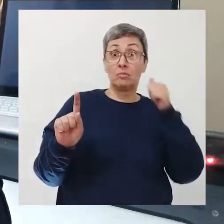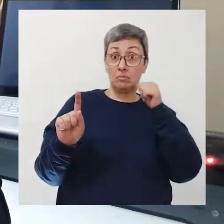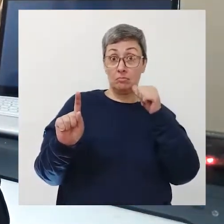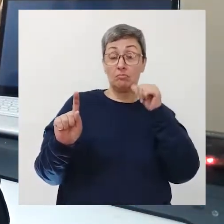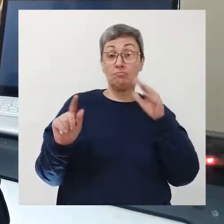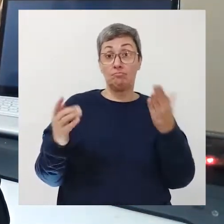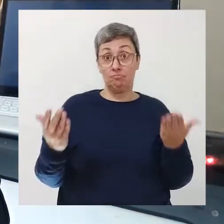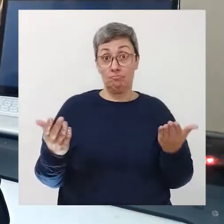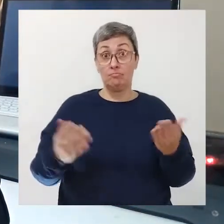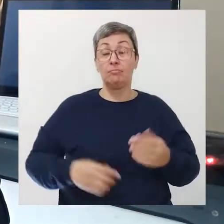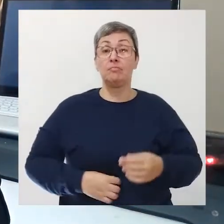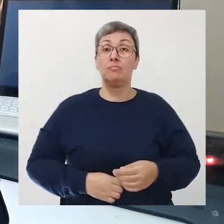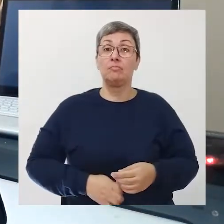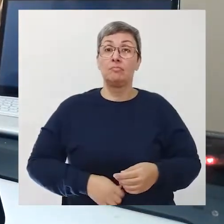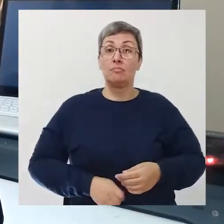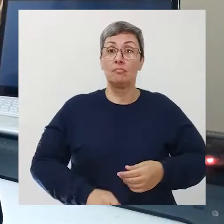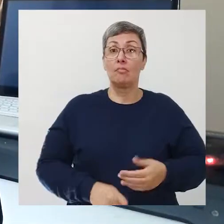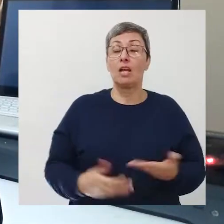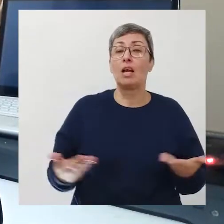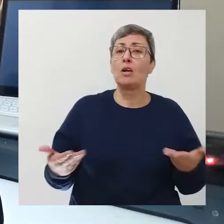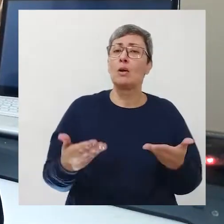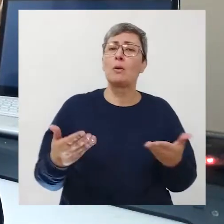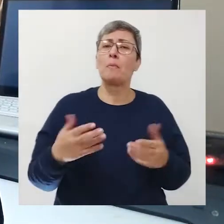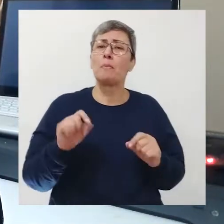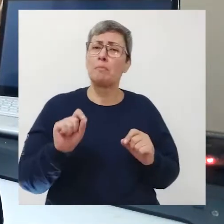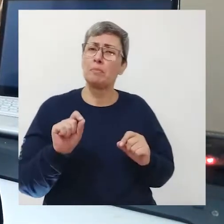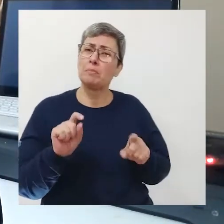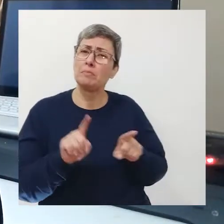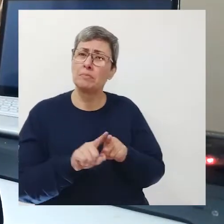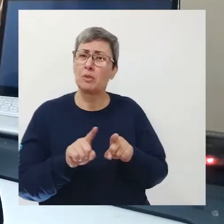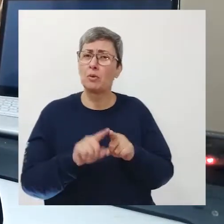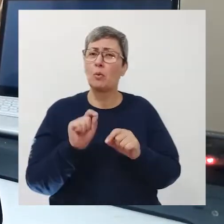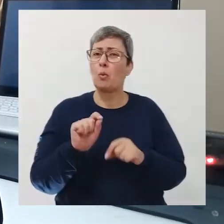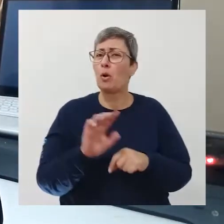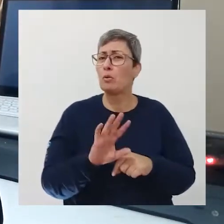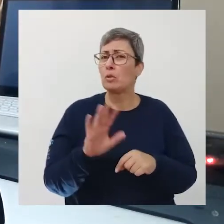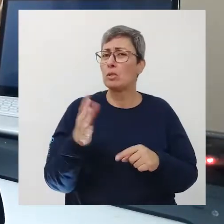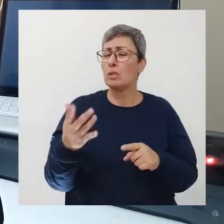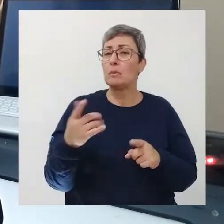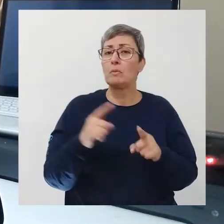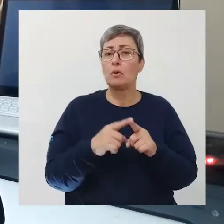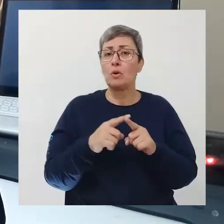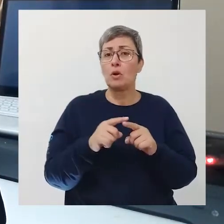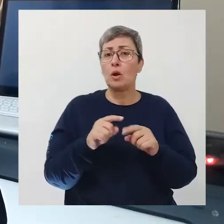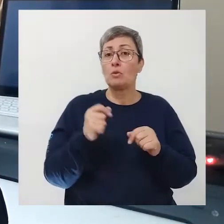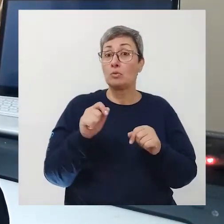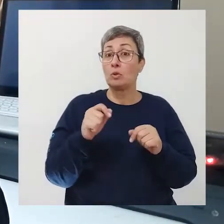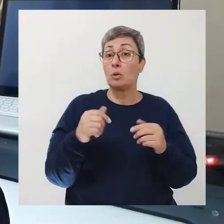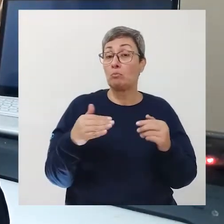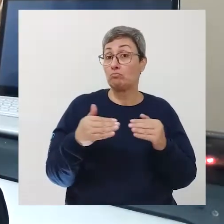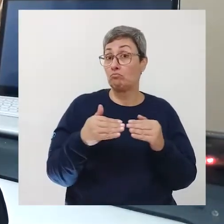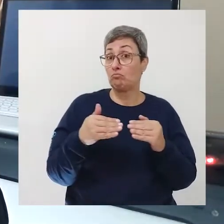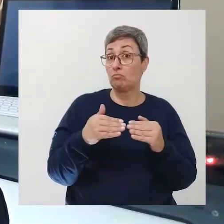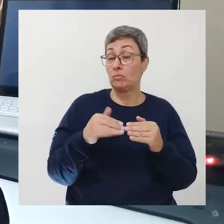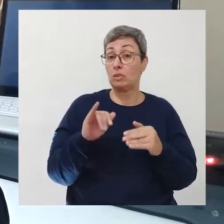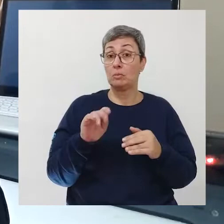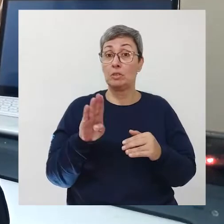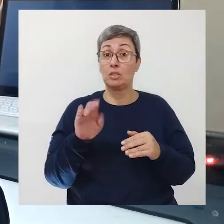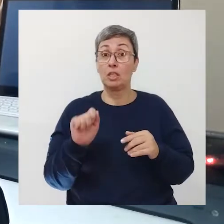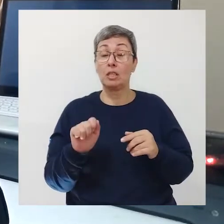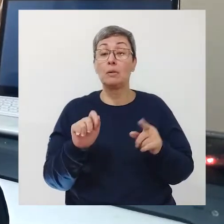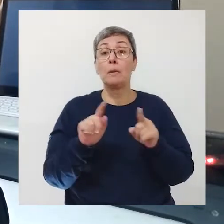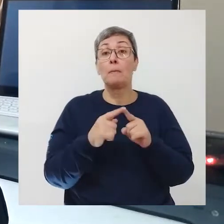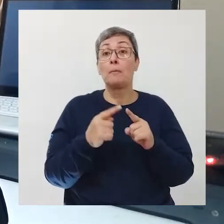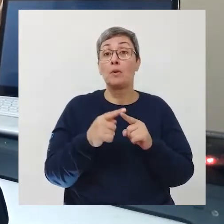à feminina Agora, isso ocorre, segundo o IBGE Devido a maior